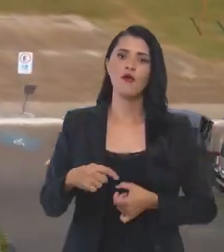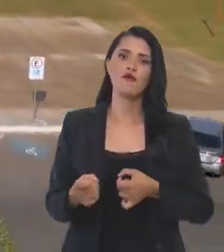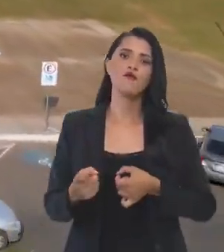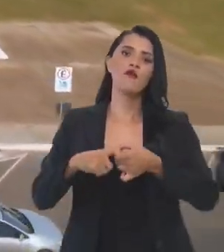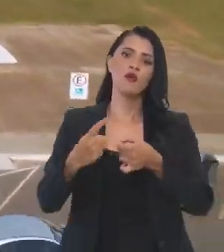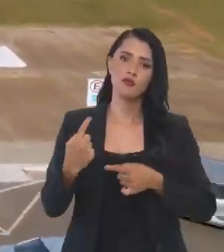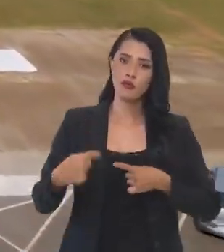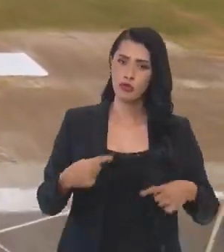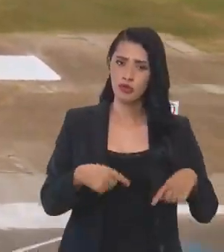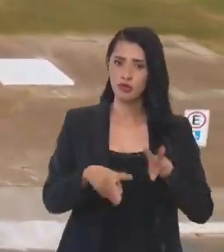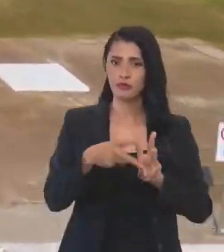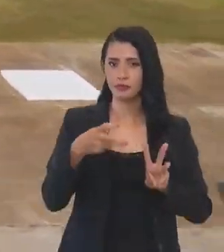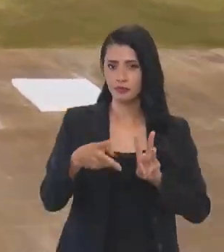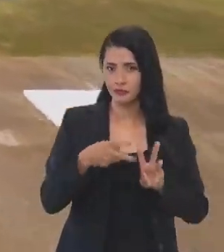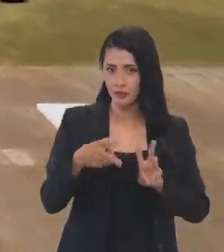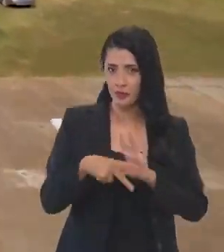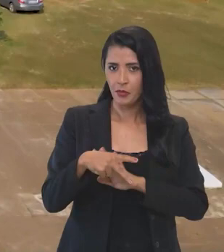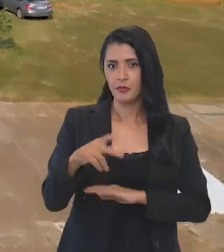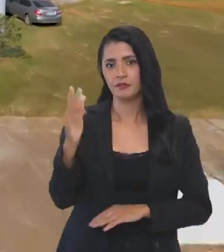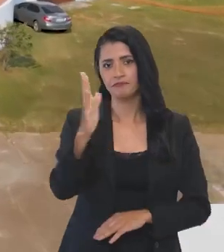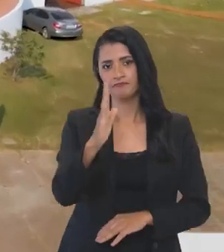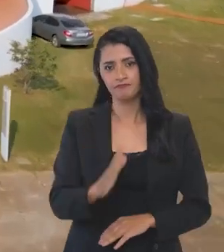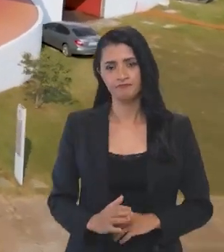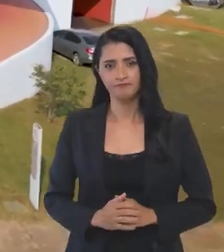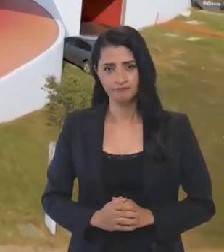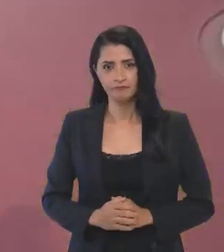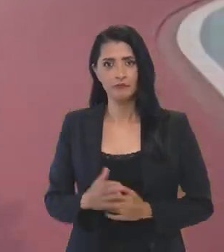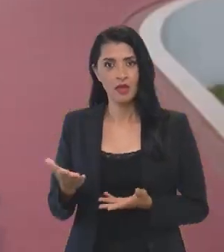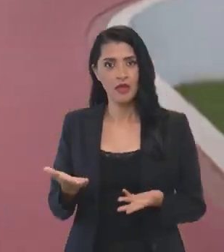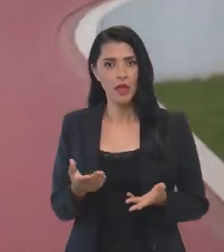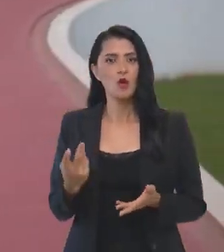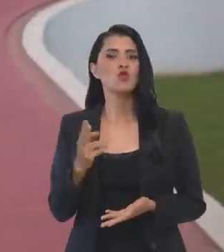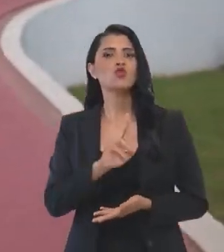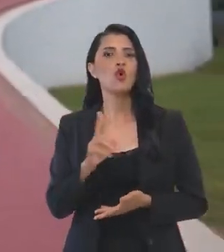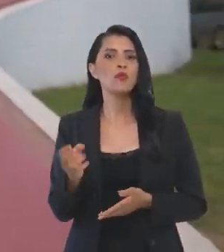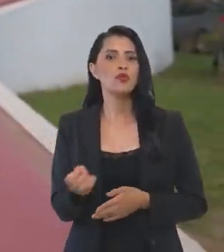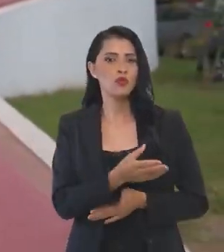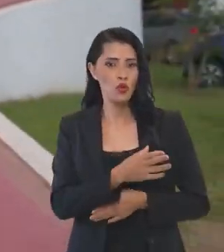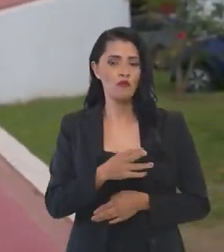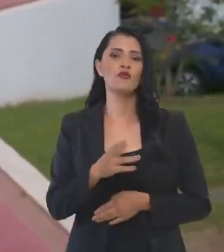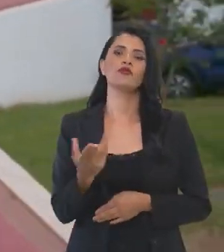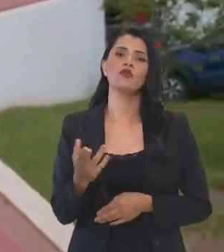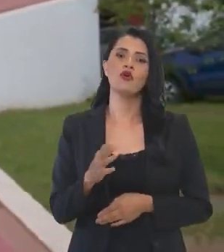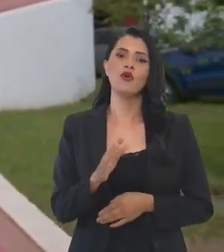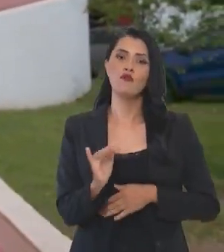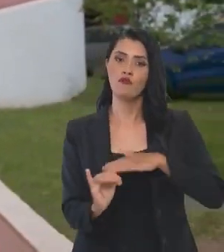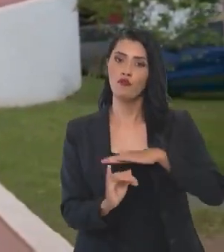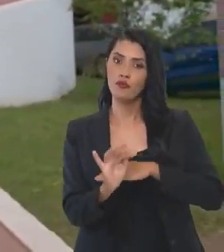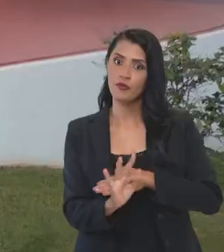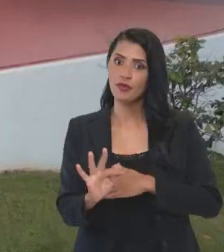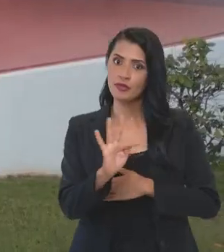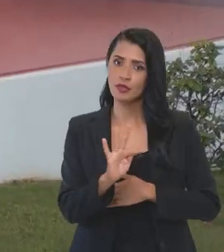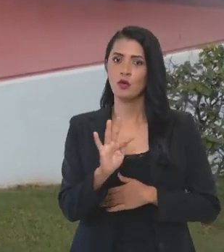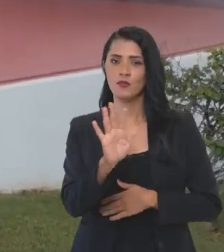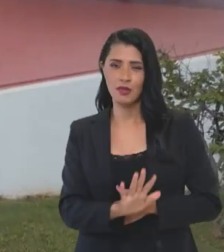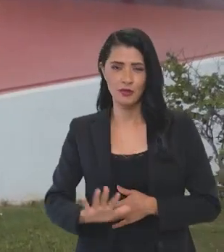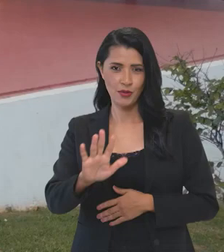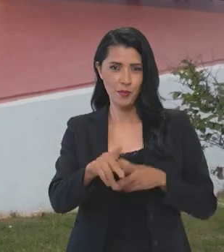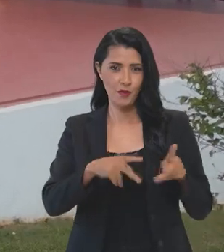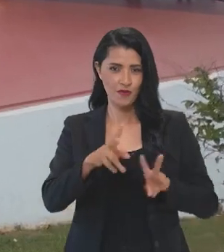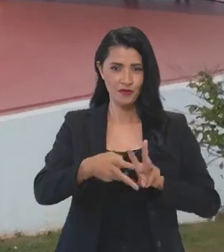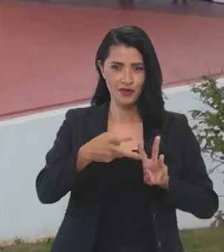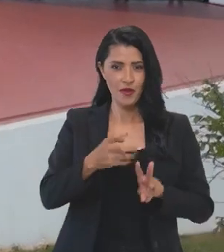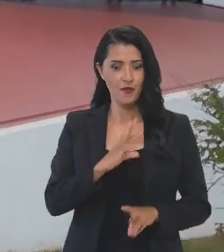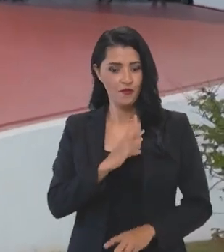é a reestruturação da política indigenista do Brasil. Recém-batizada de Fundação Nacional dos Povos Indígenas,